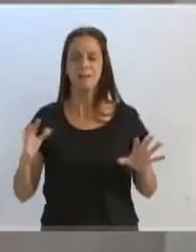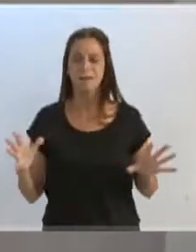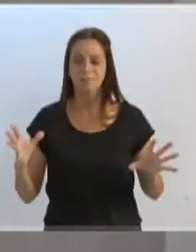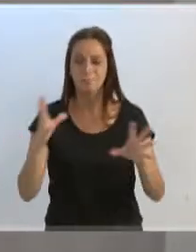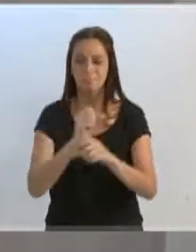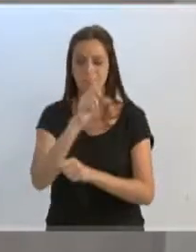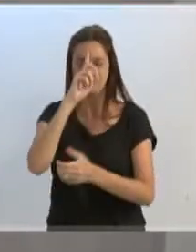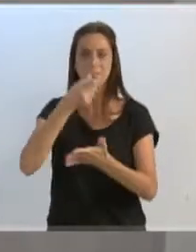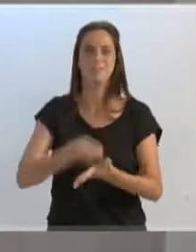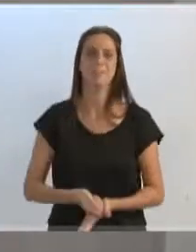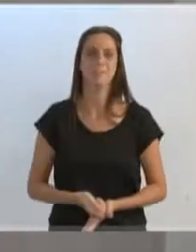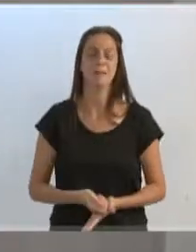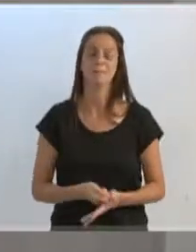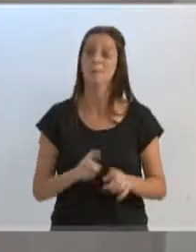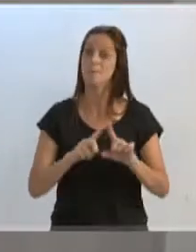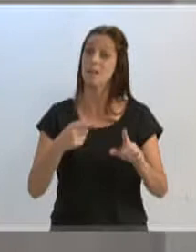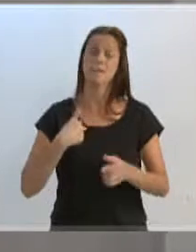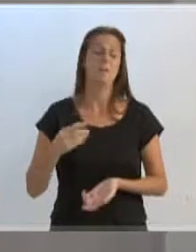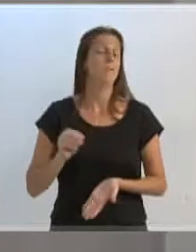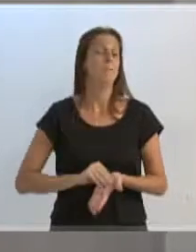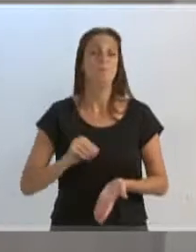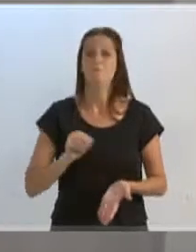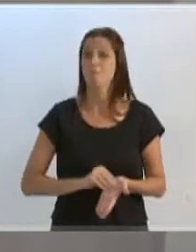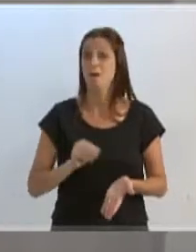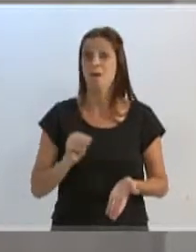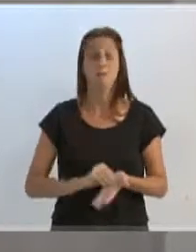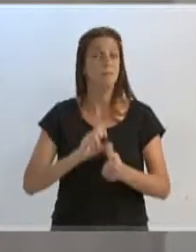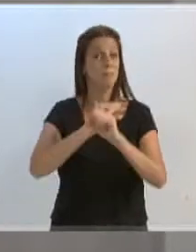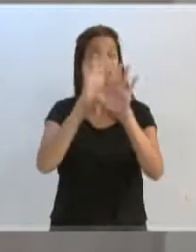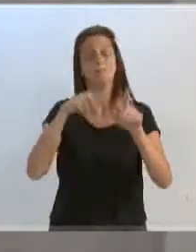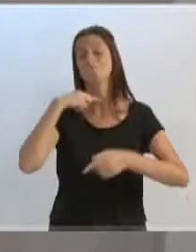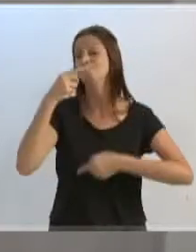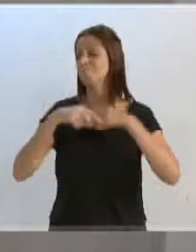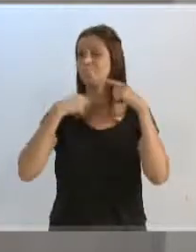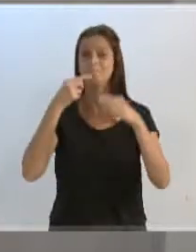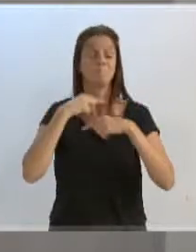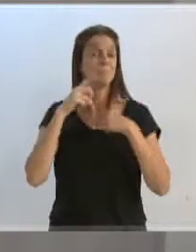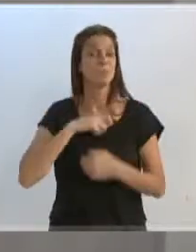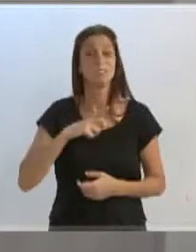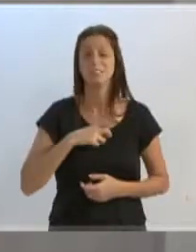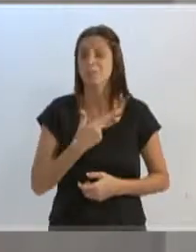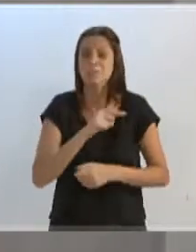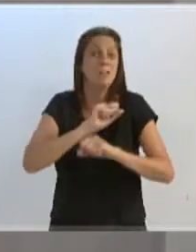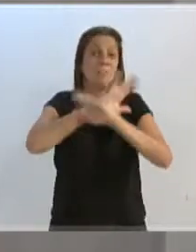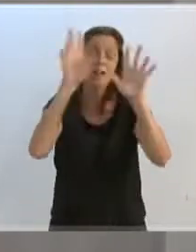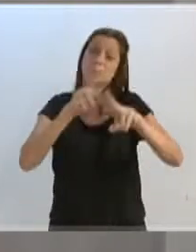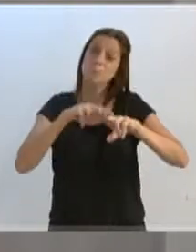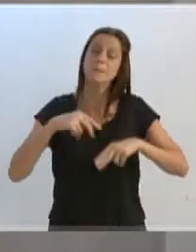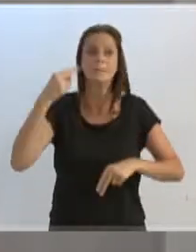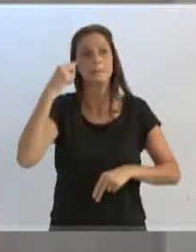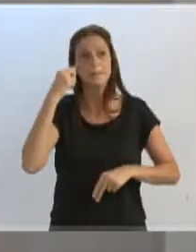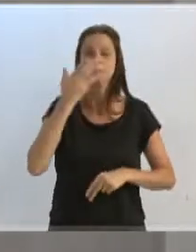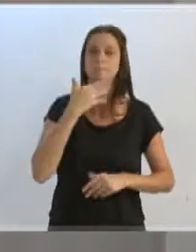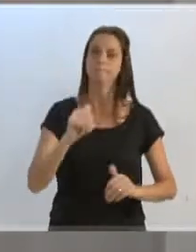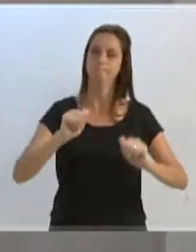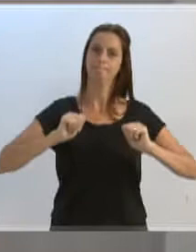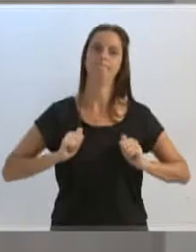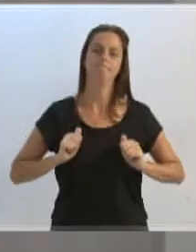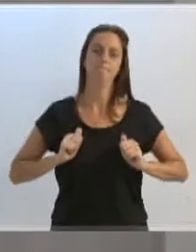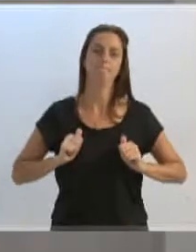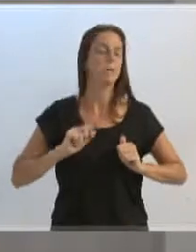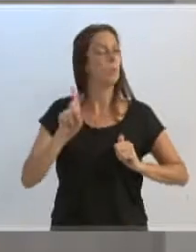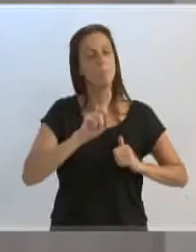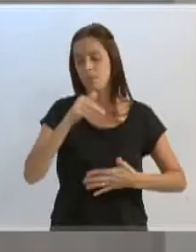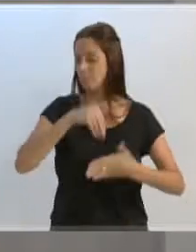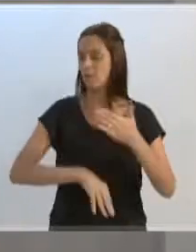posição muito clara, porque tenho muitas dúvidas acerca desse assunto aqui, e não tenho essa clareza, achei mais prudente, da minha parte, fazer o voto